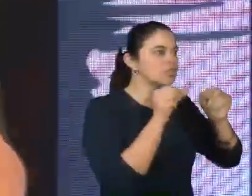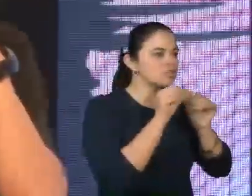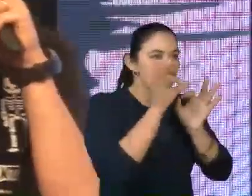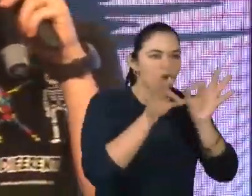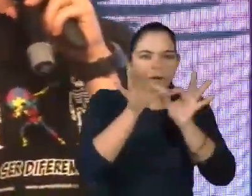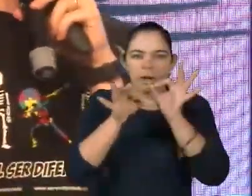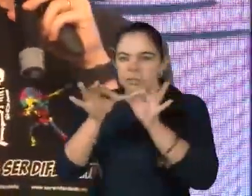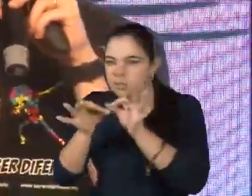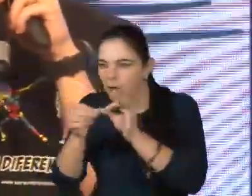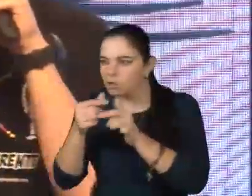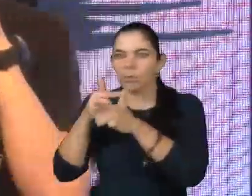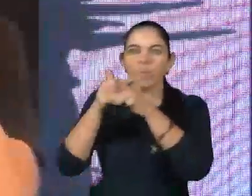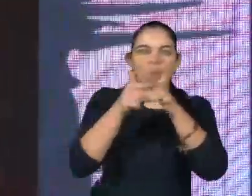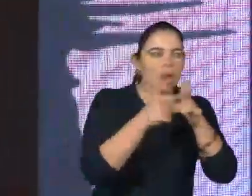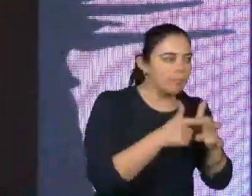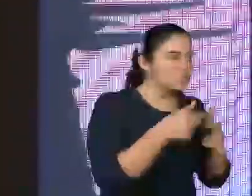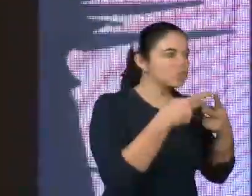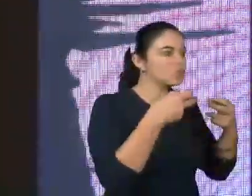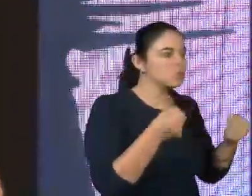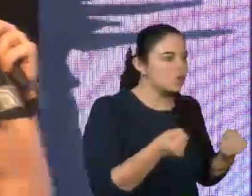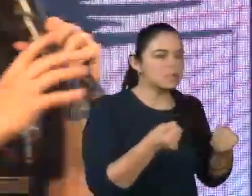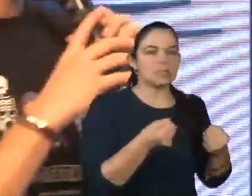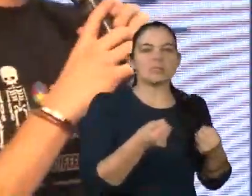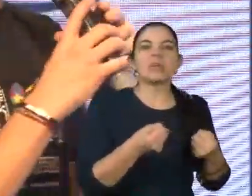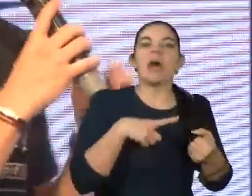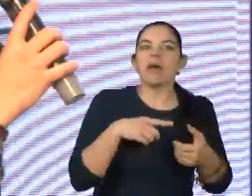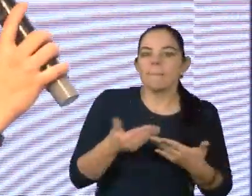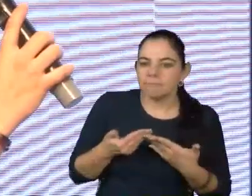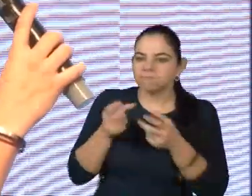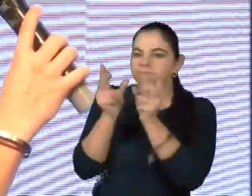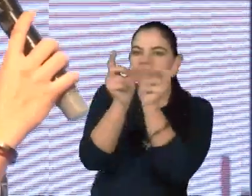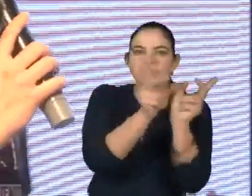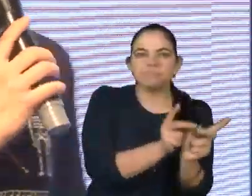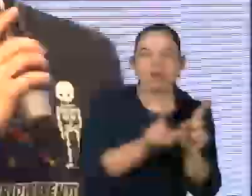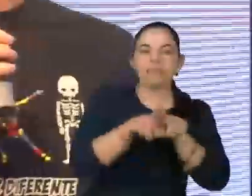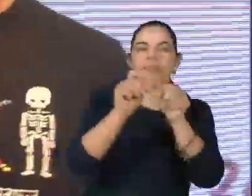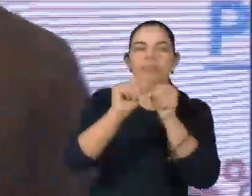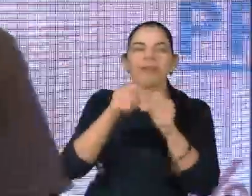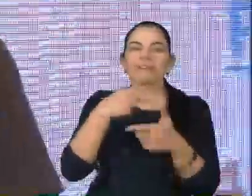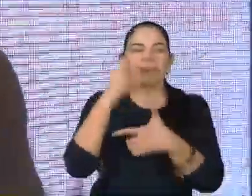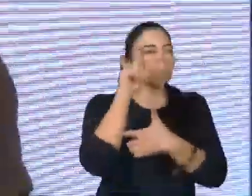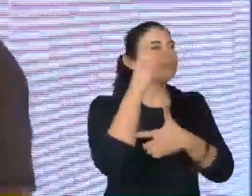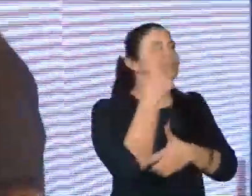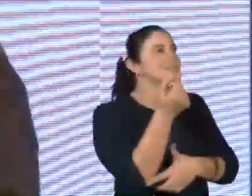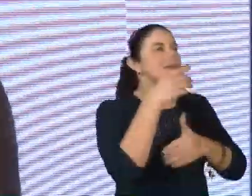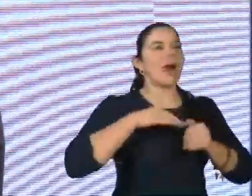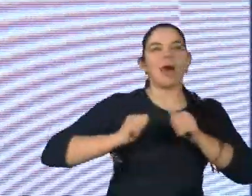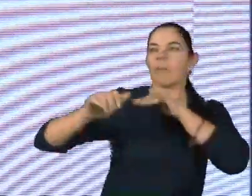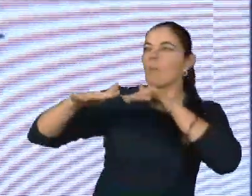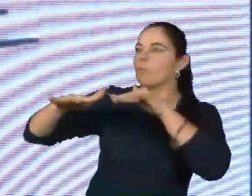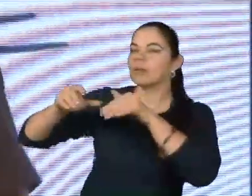as suas soluções, os seus produtos e os seus serviços? Será que uma empresa que vai fazer uma solução global de mobilidade